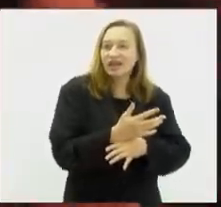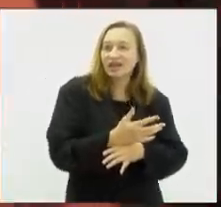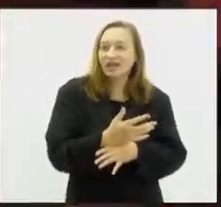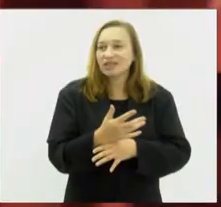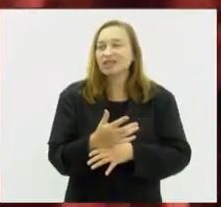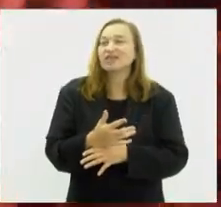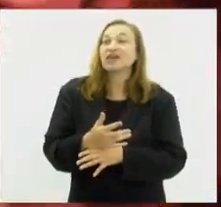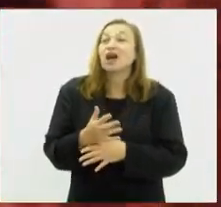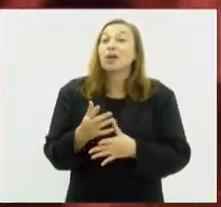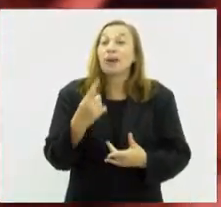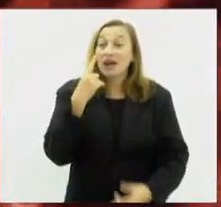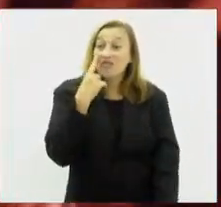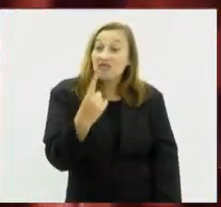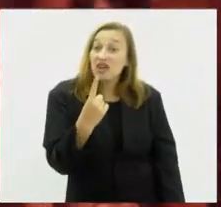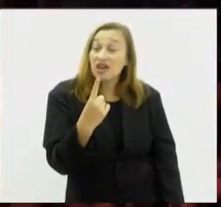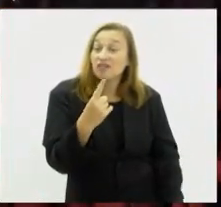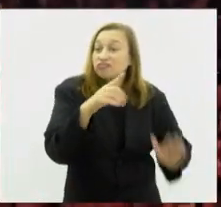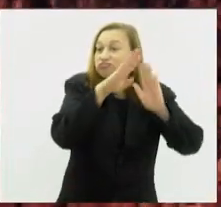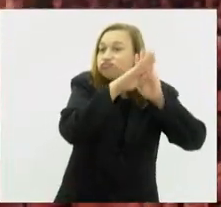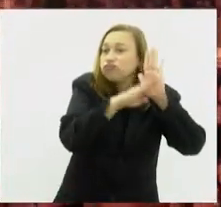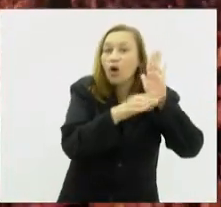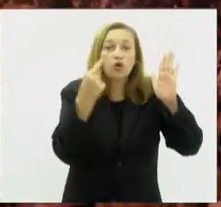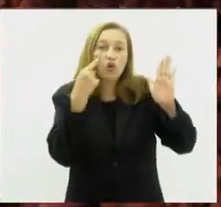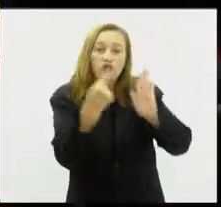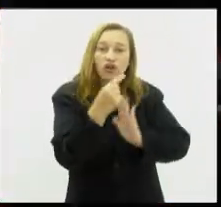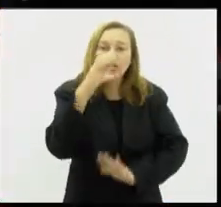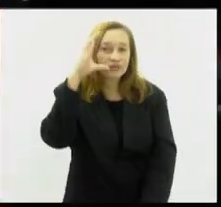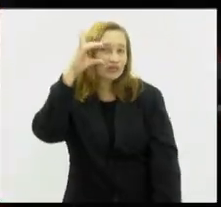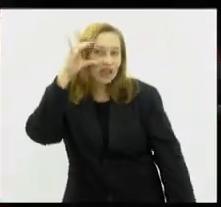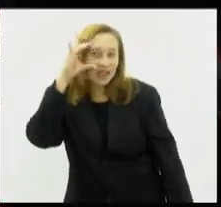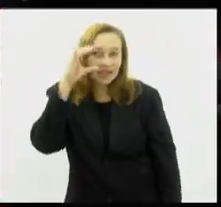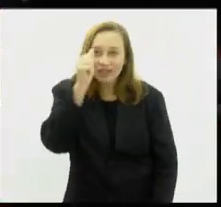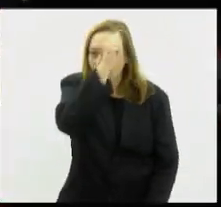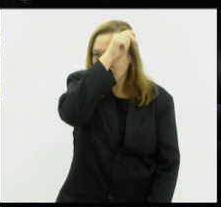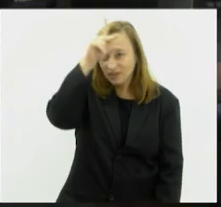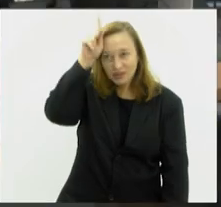Para conferir a programação, é só acessar o Instagram da Prefeitura.